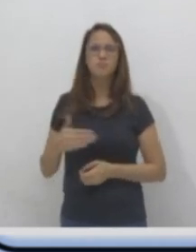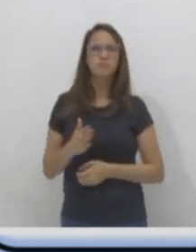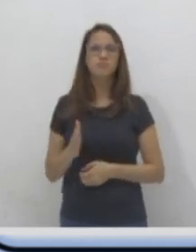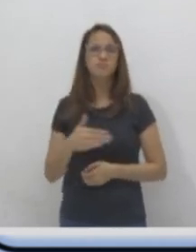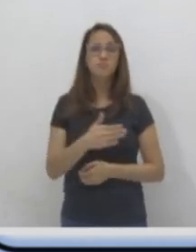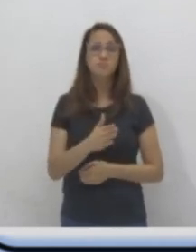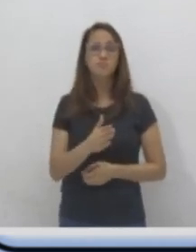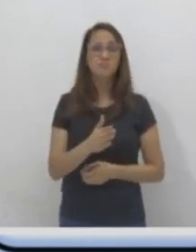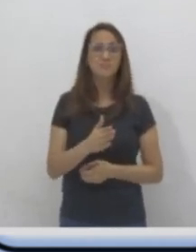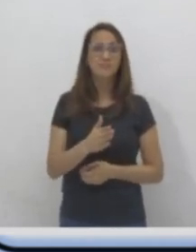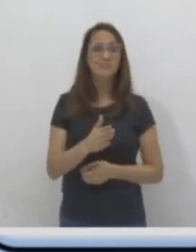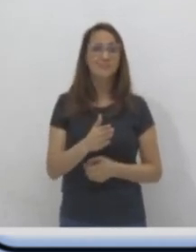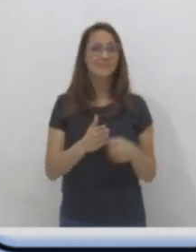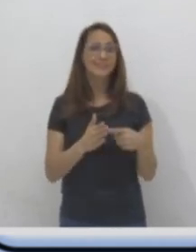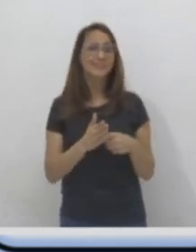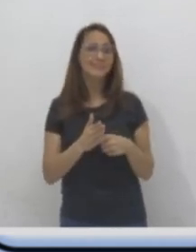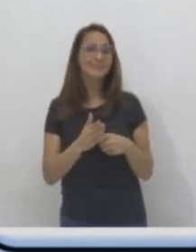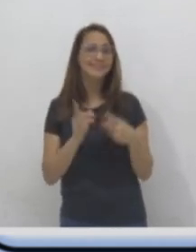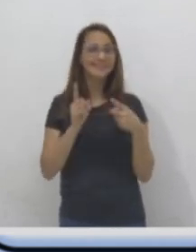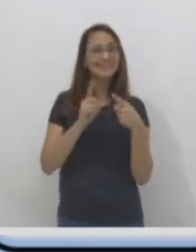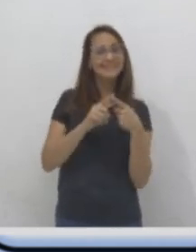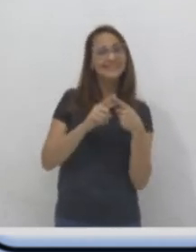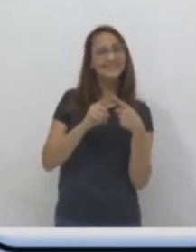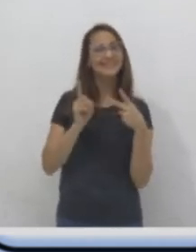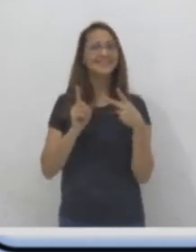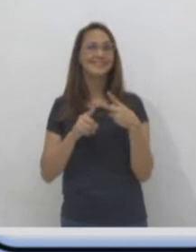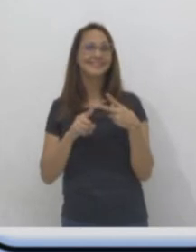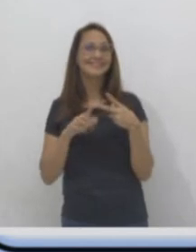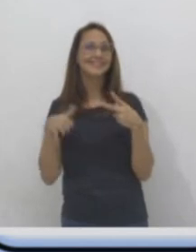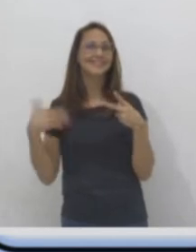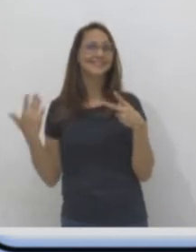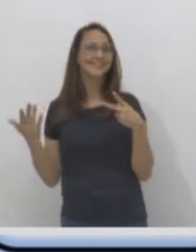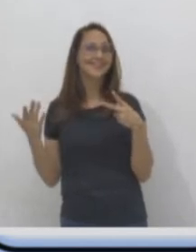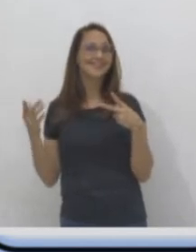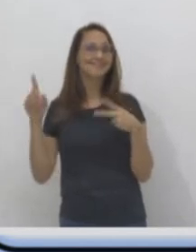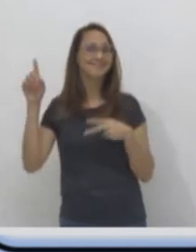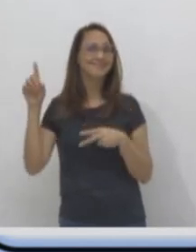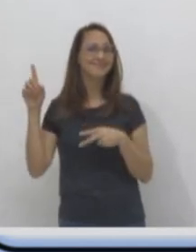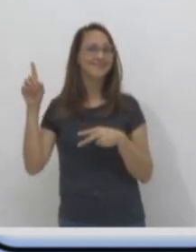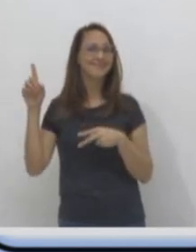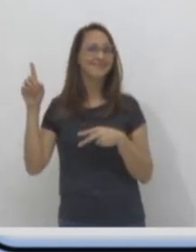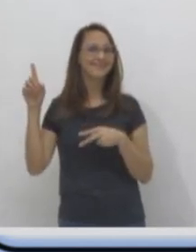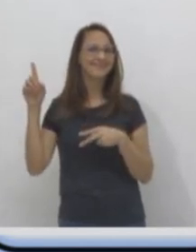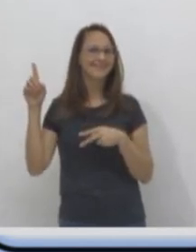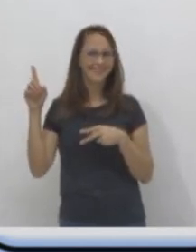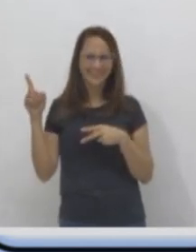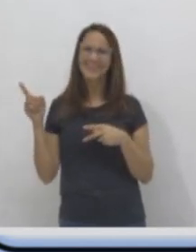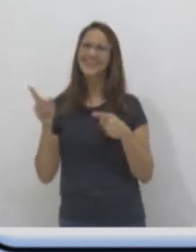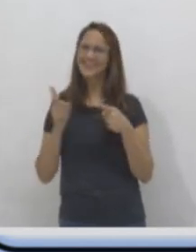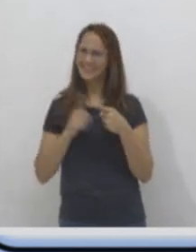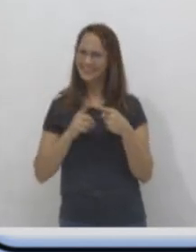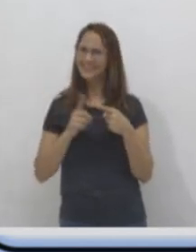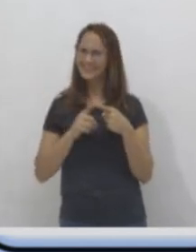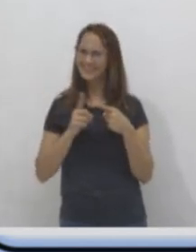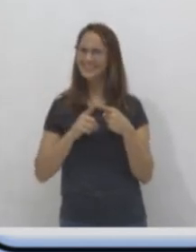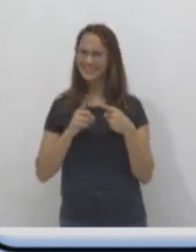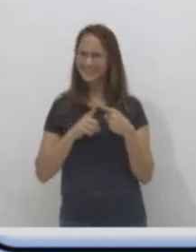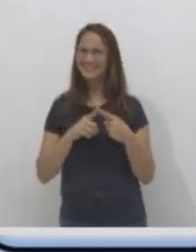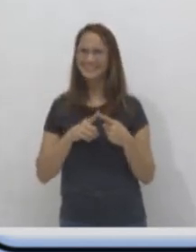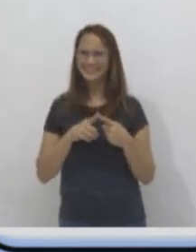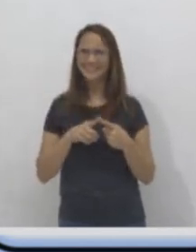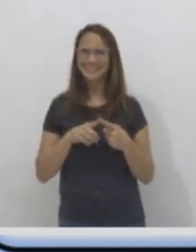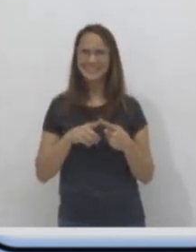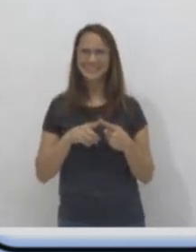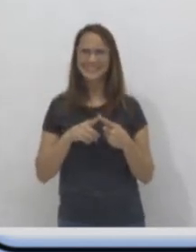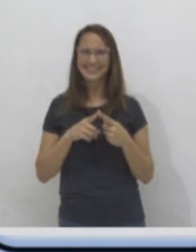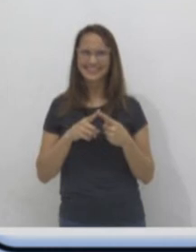é um animal vertebrado ou invertebrado? Ah, muito fácil, né? Vertebrado. Vocês que comem peixe, tem muito